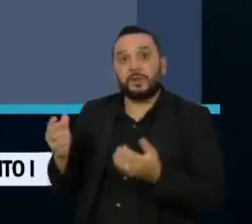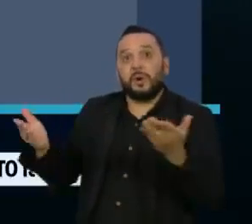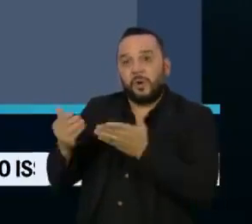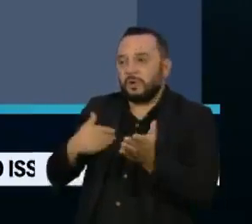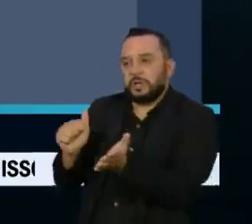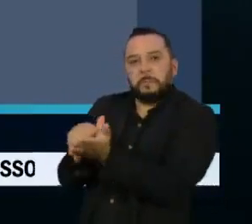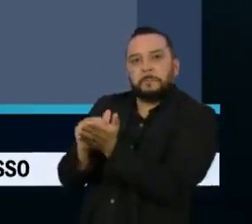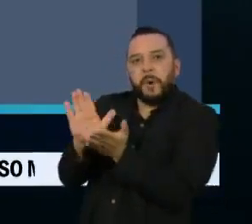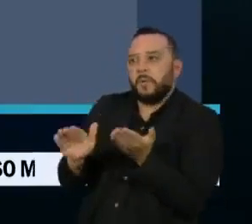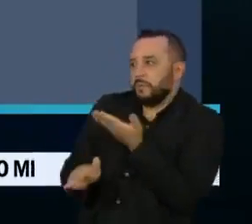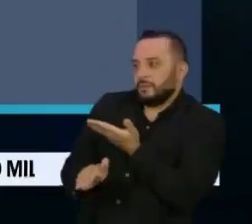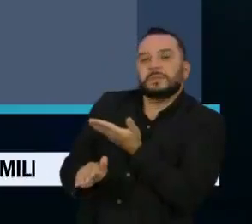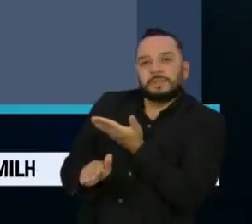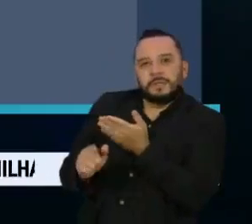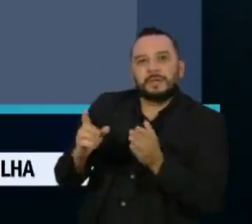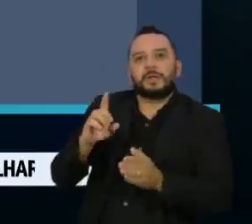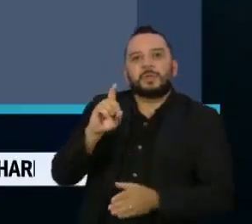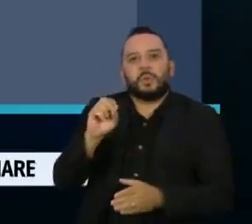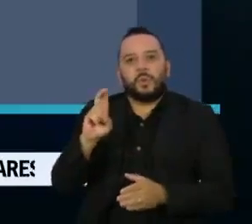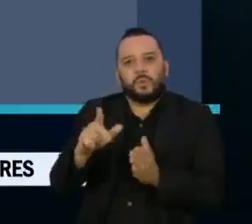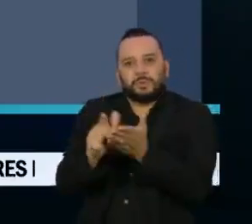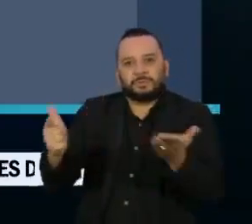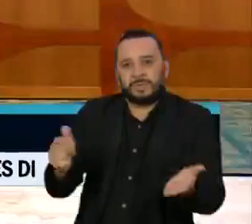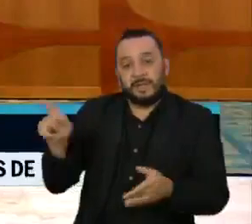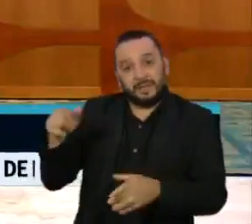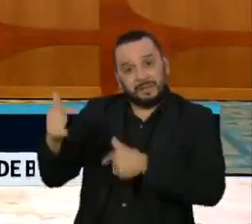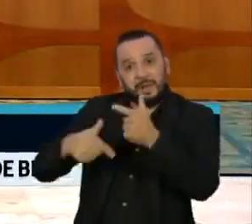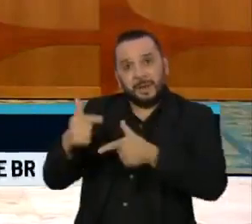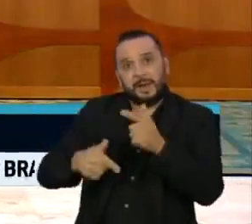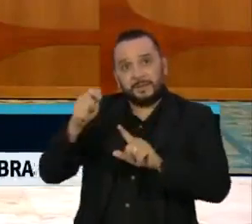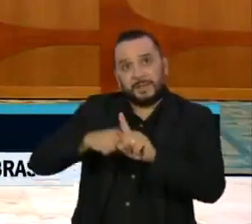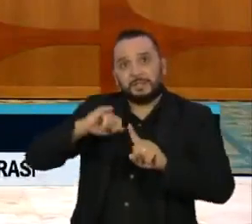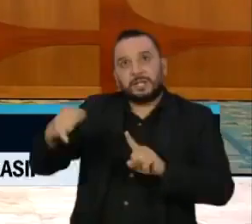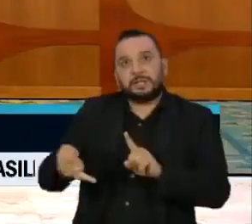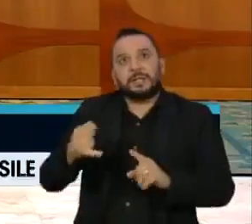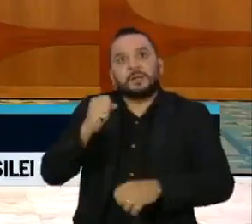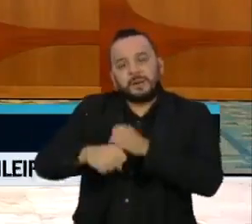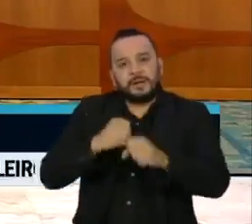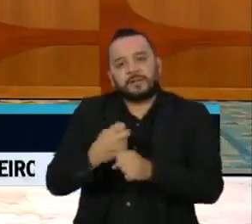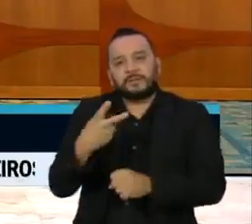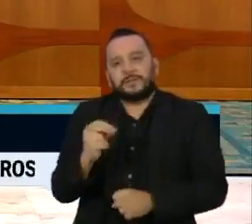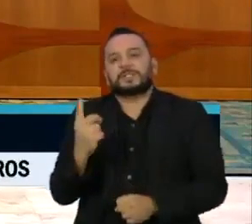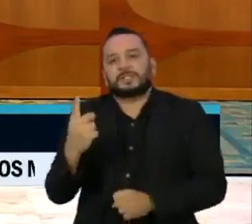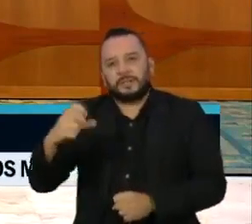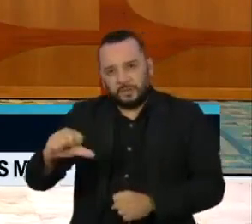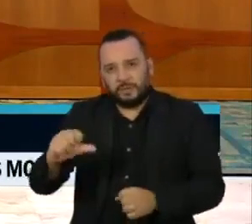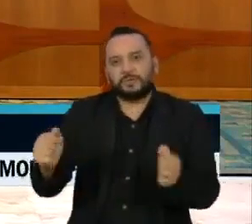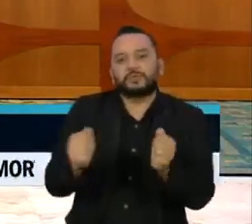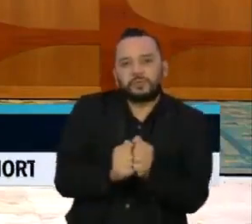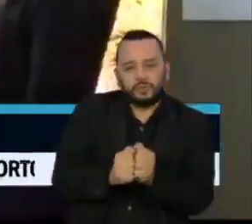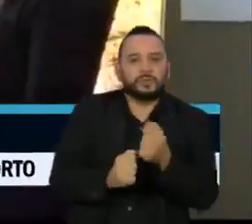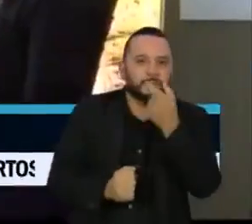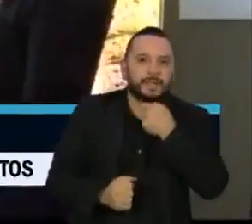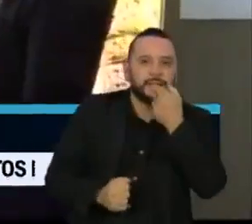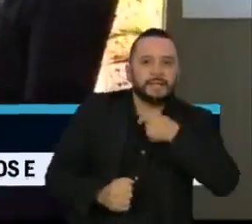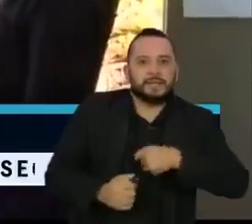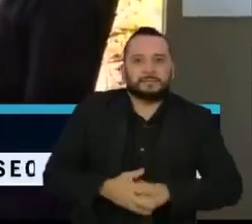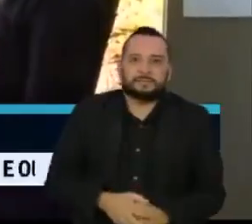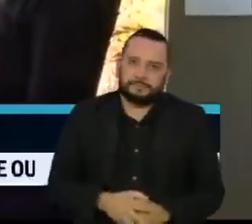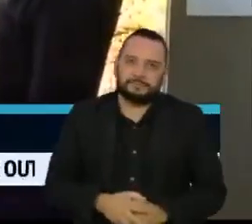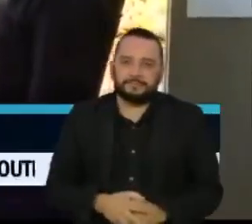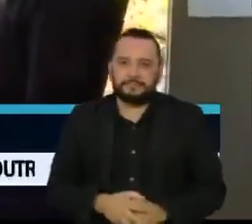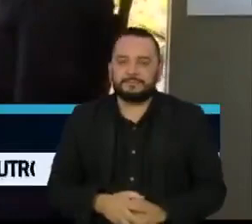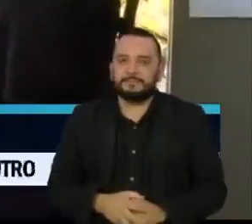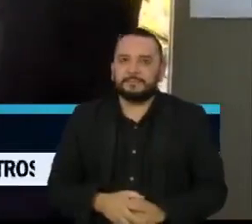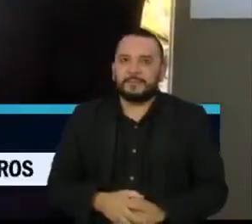Oficial da União. Roberto Ferreira Dias ocupava a vaga desde janeiro de 2019 na gestão de Luiz Mandetta. Nós instauramos